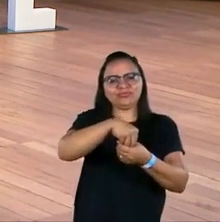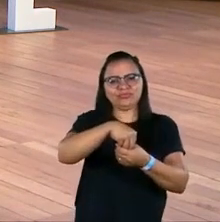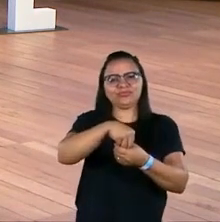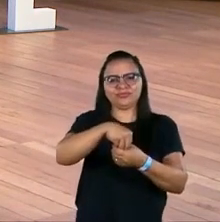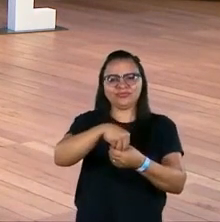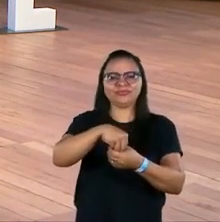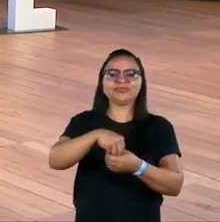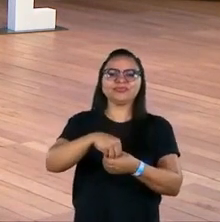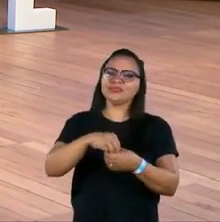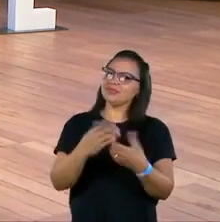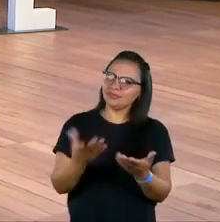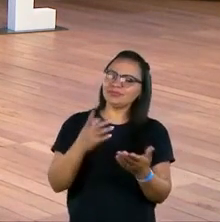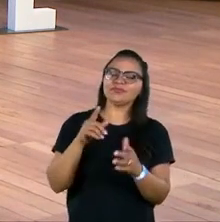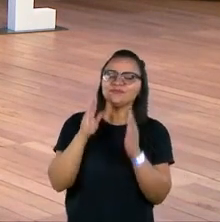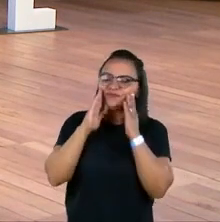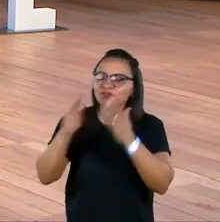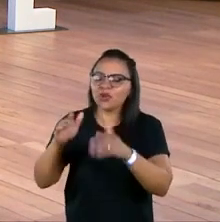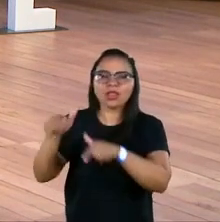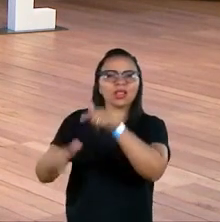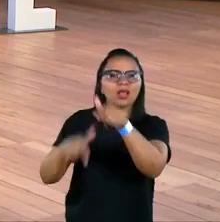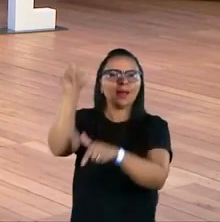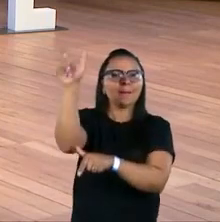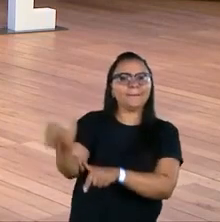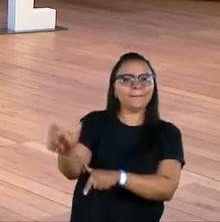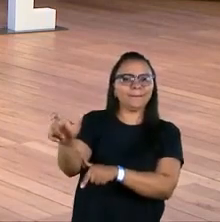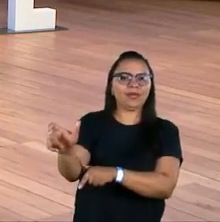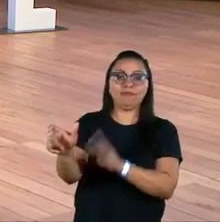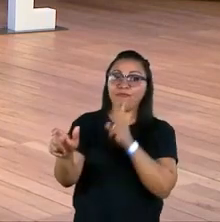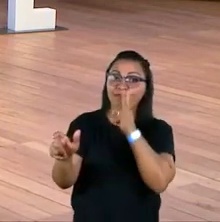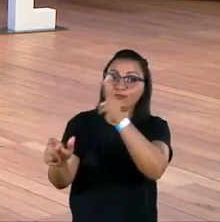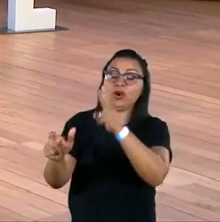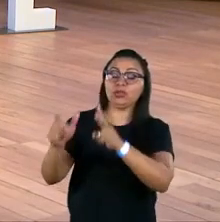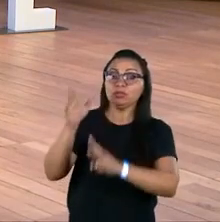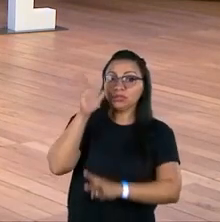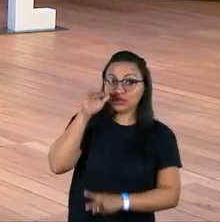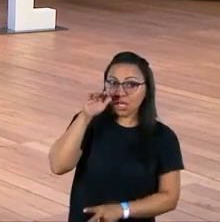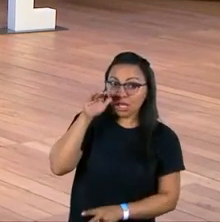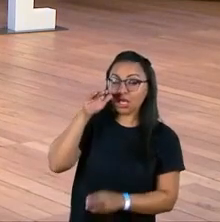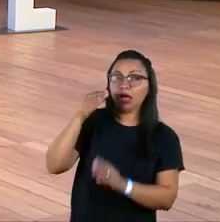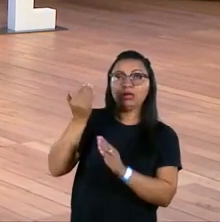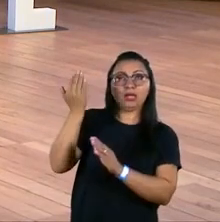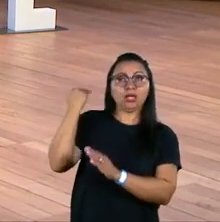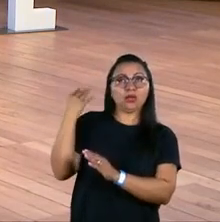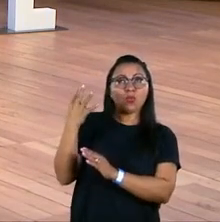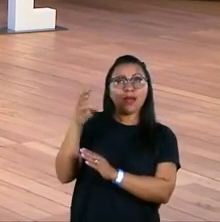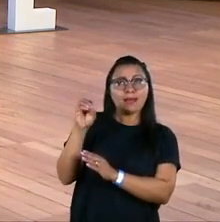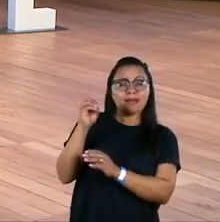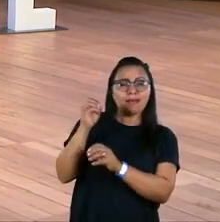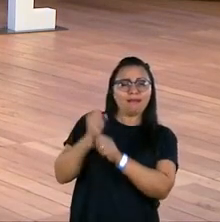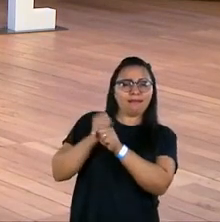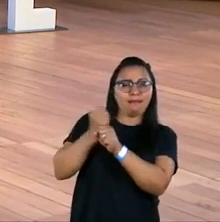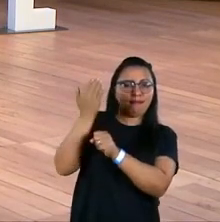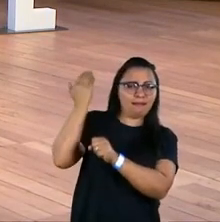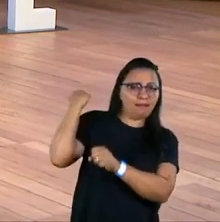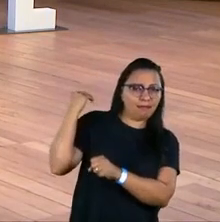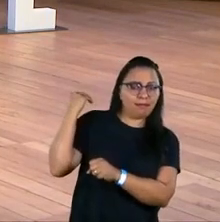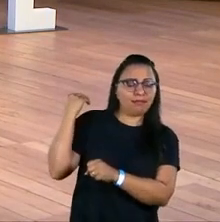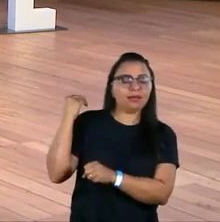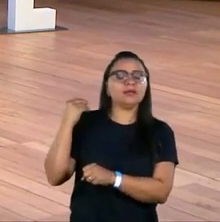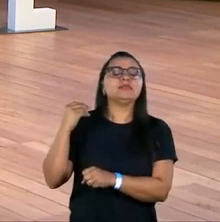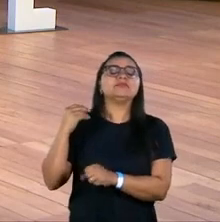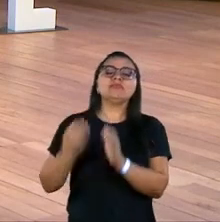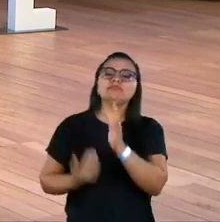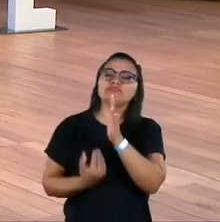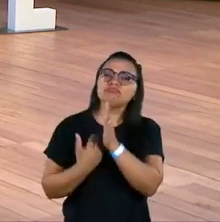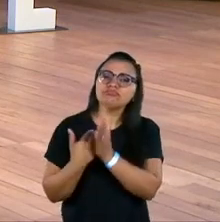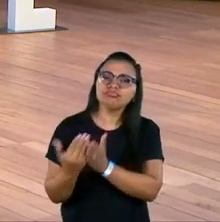voltada, sobretudo, para o trabalhador. E esse é um programa forte do SESC desde os anos 40. Ao ter esse programa desde os